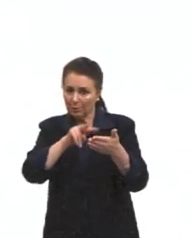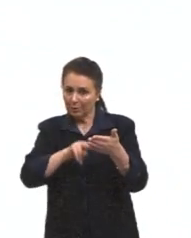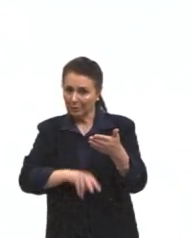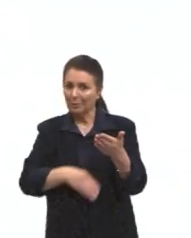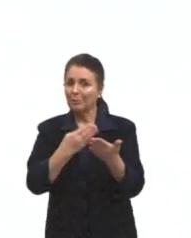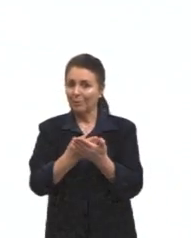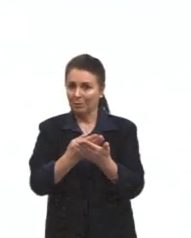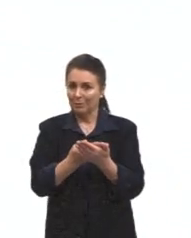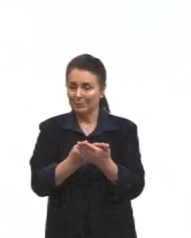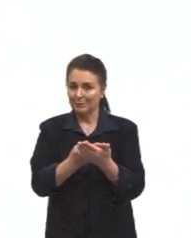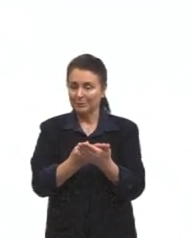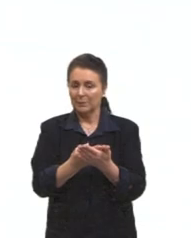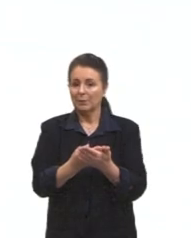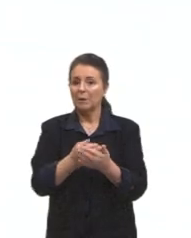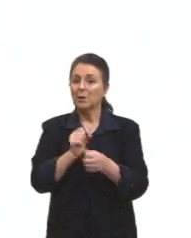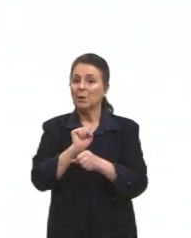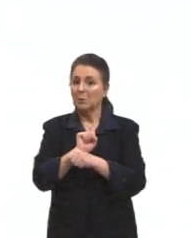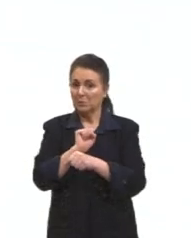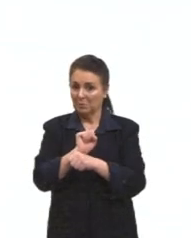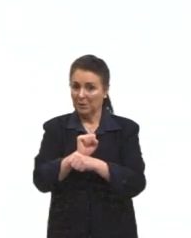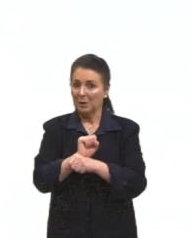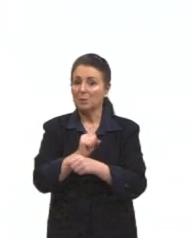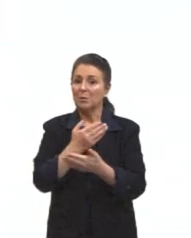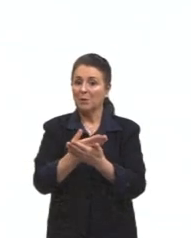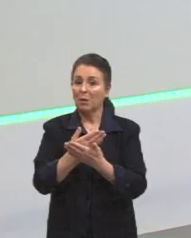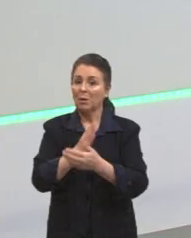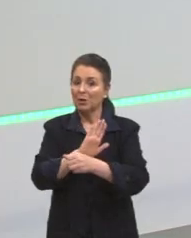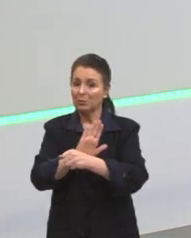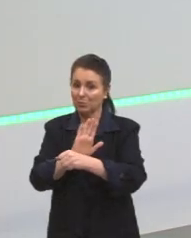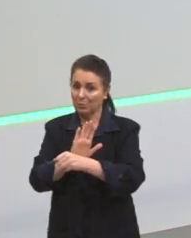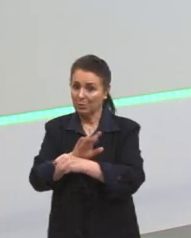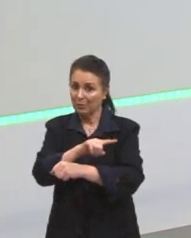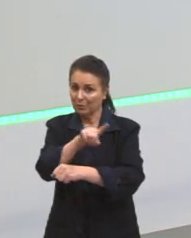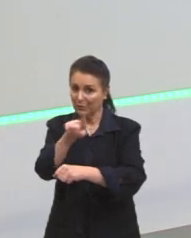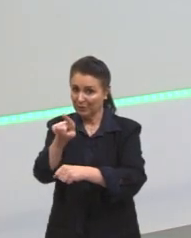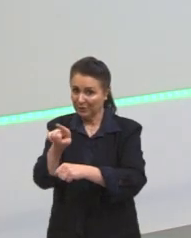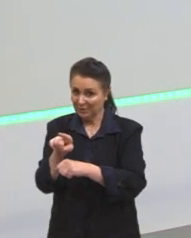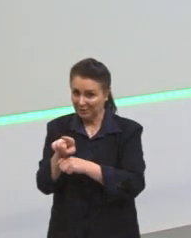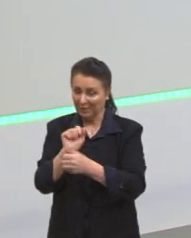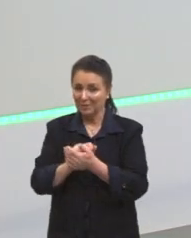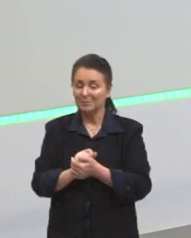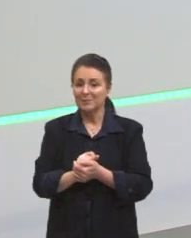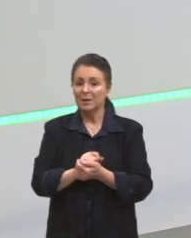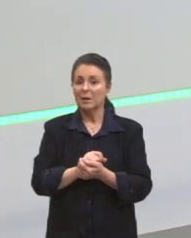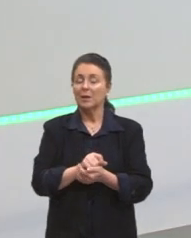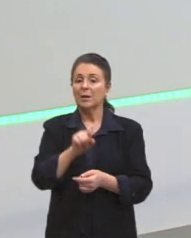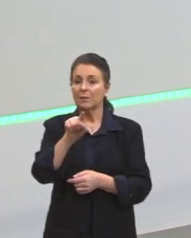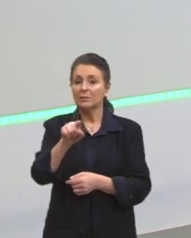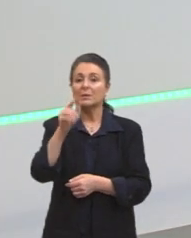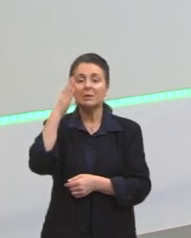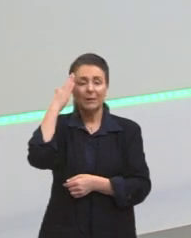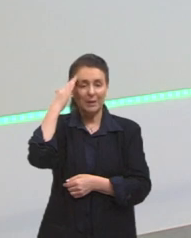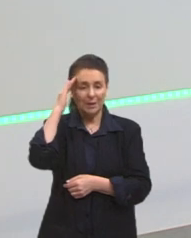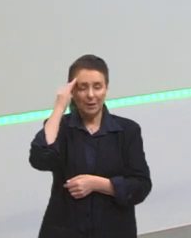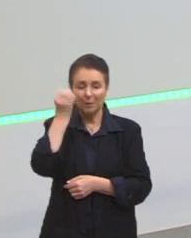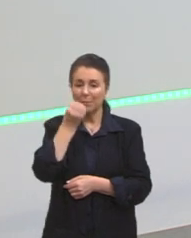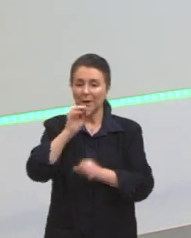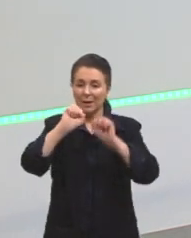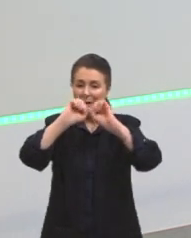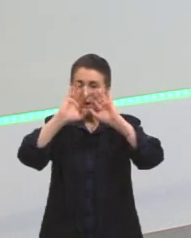aula, tá? Eu espero que ela tenha contribuído bastante, pra que vocês tenham entendido a